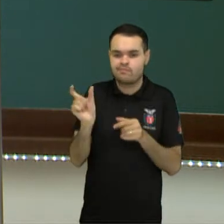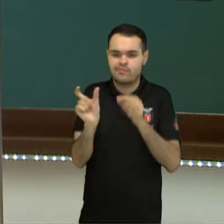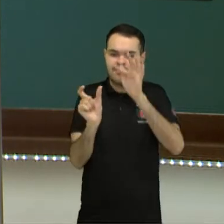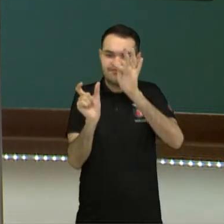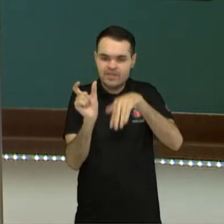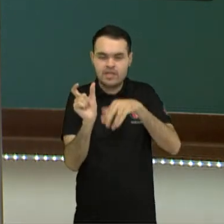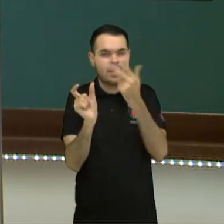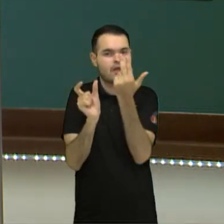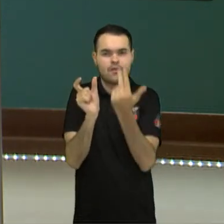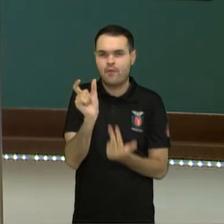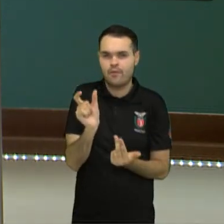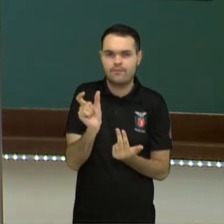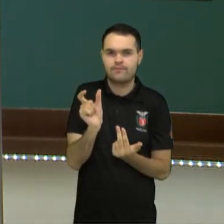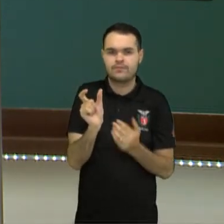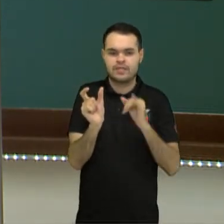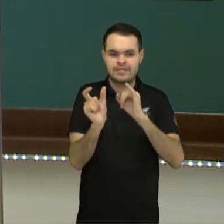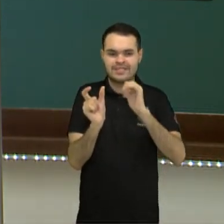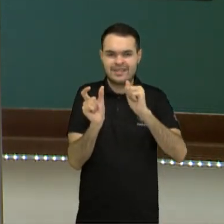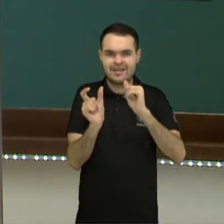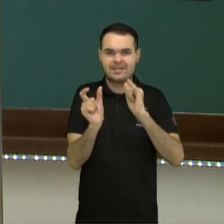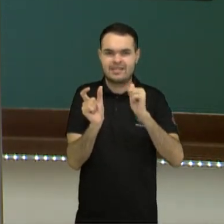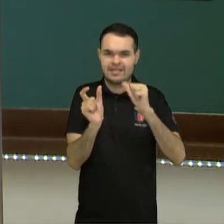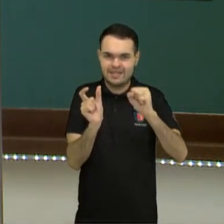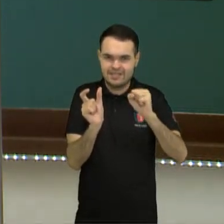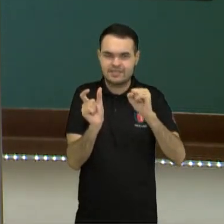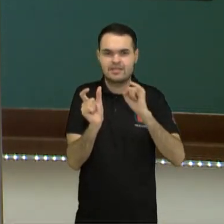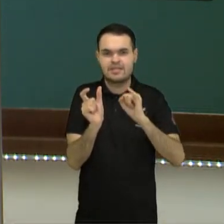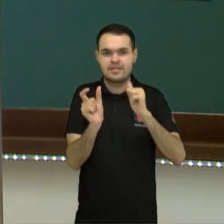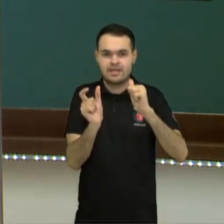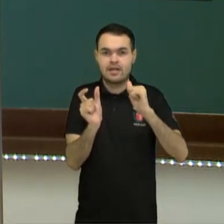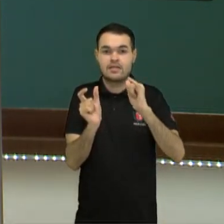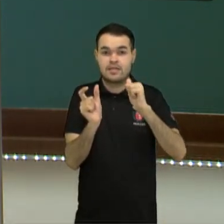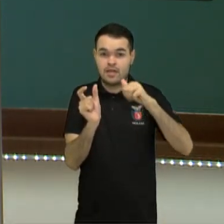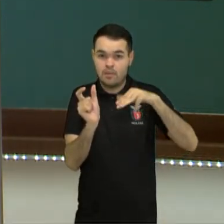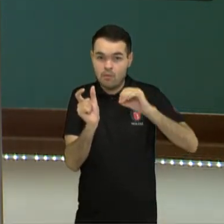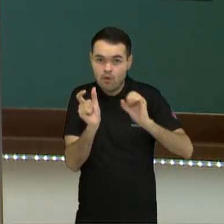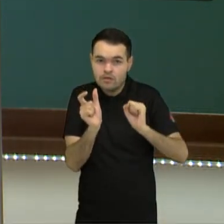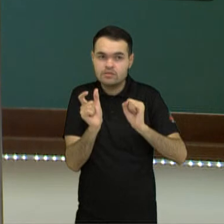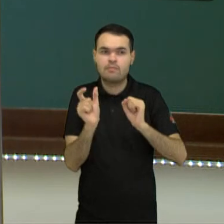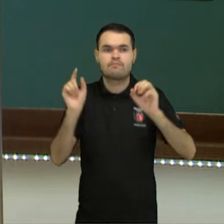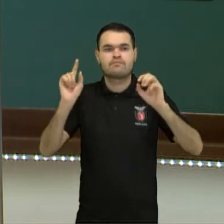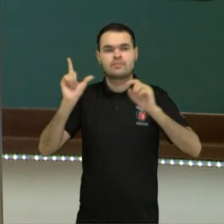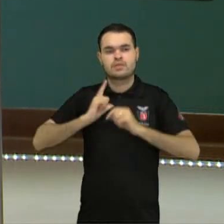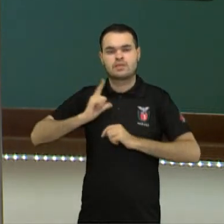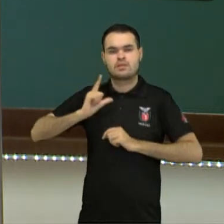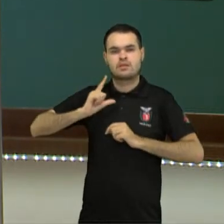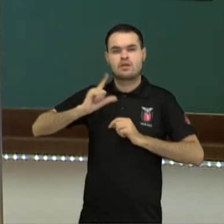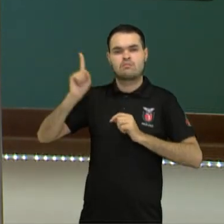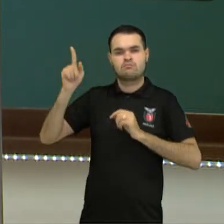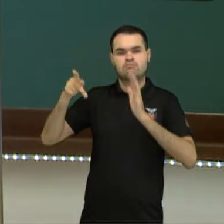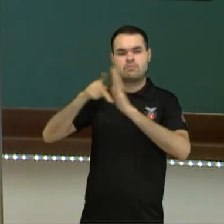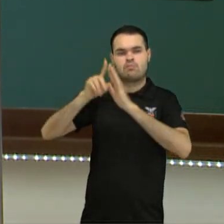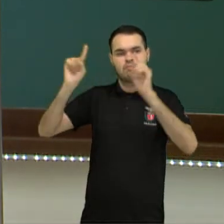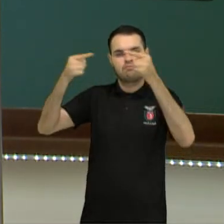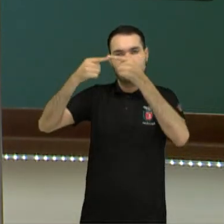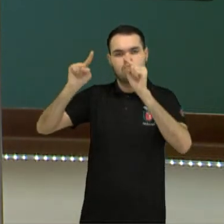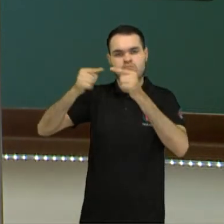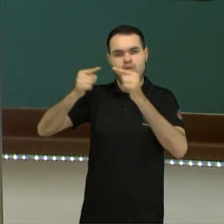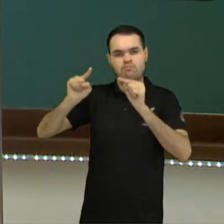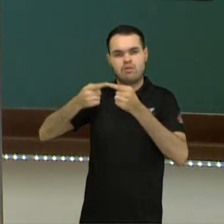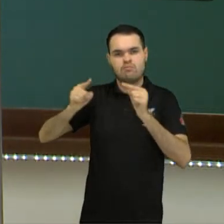toda igual. Ia. Ias. Ia. Iamos. Iais. Iam. Tomar. Tomaria.